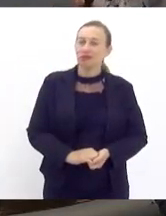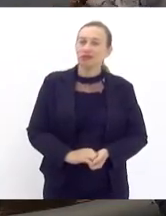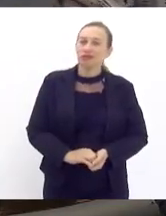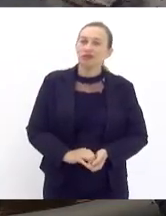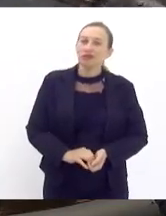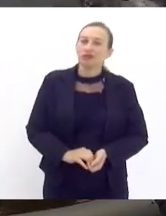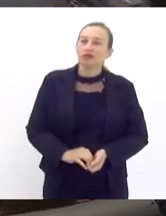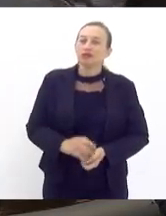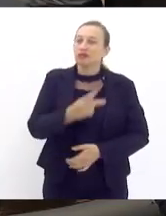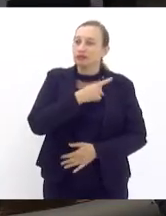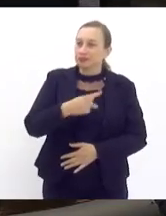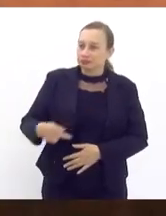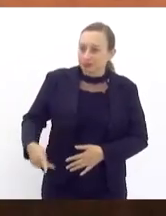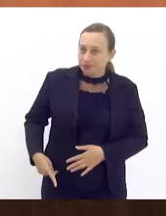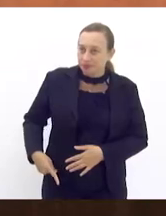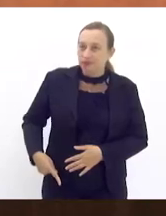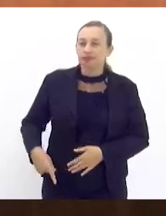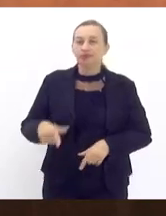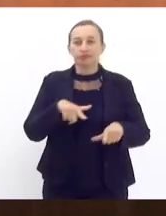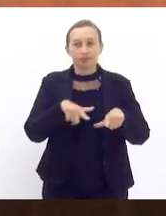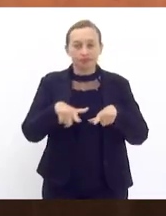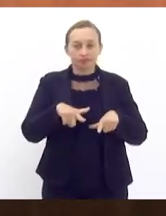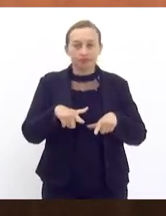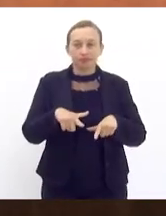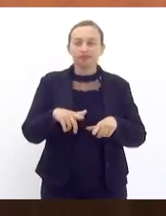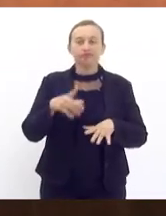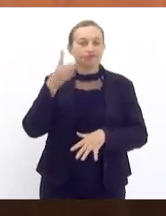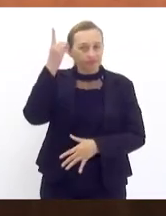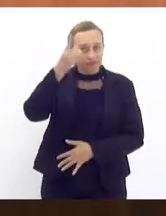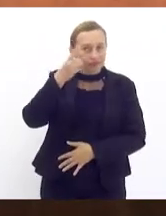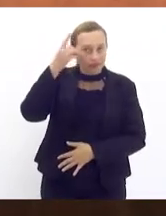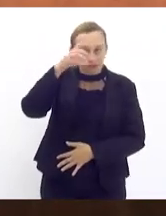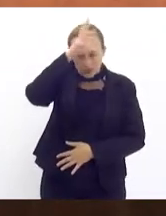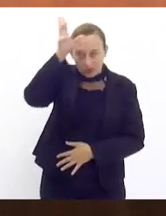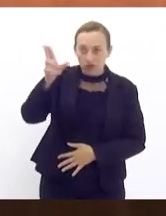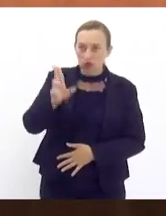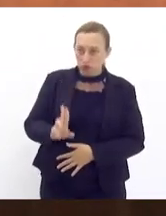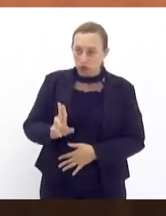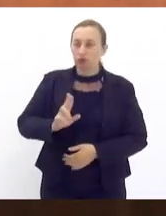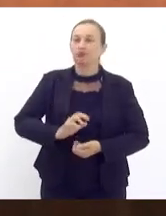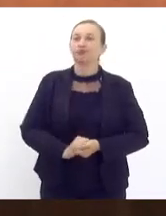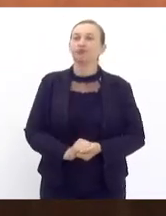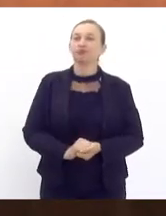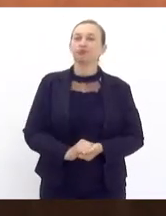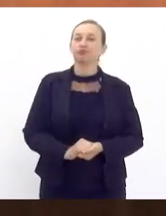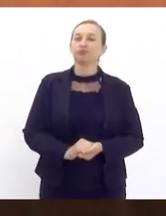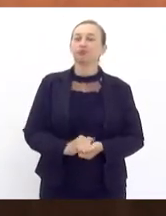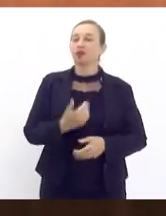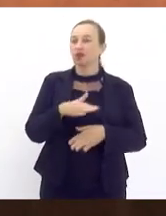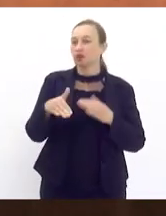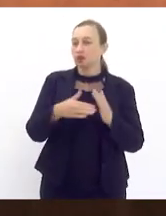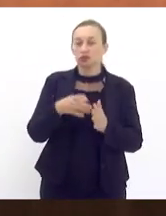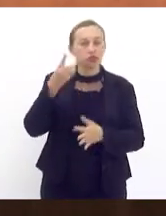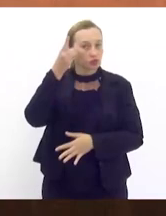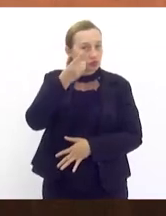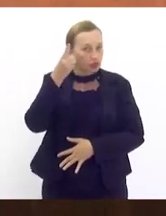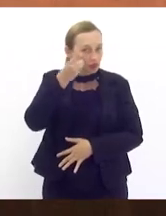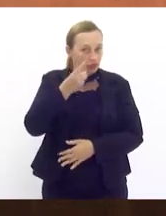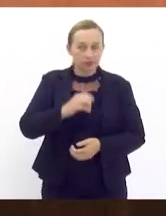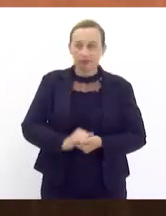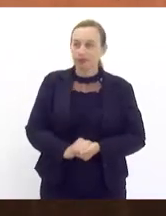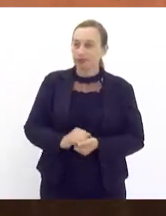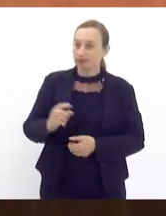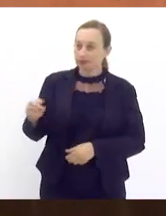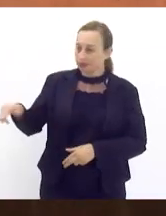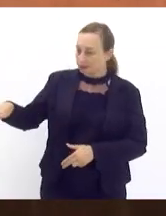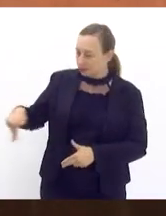presidente em exercício, nobre deputado Atiaju, senhoras e senhores deputados. Eu venho a essa